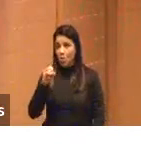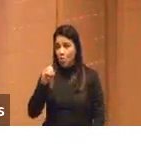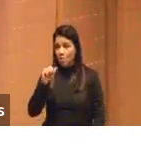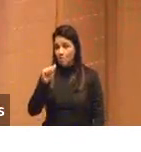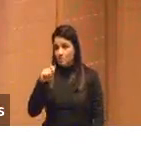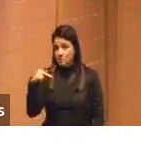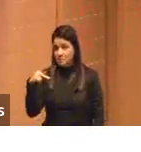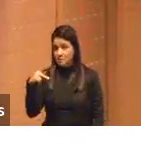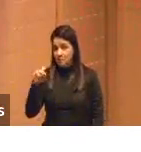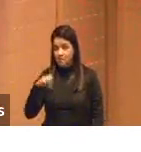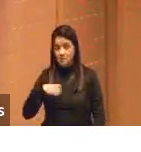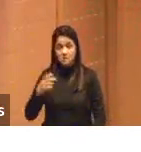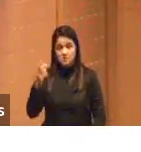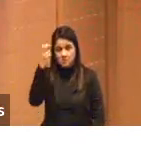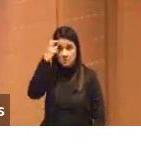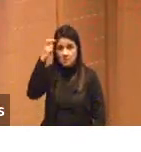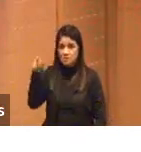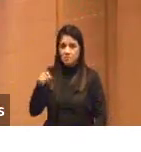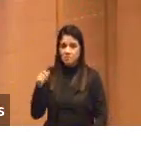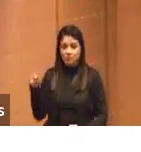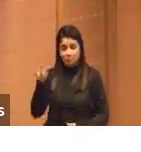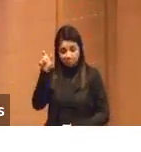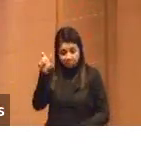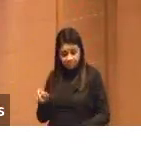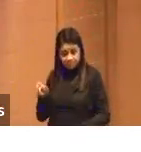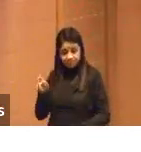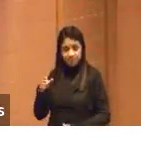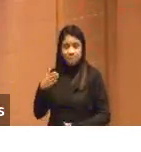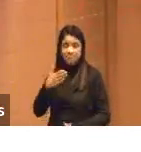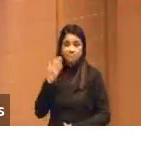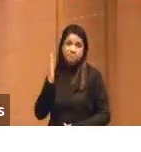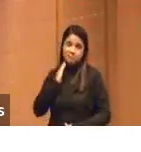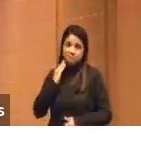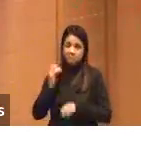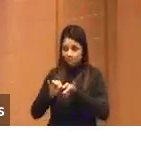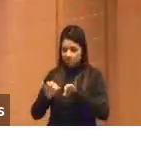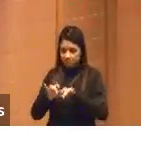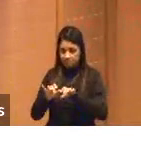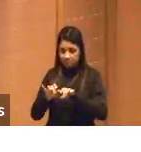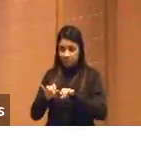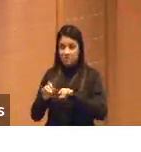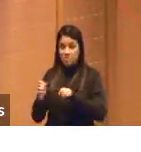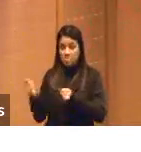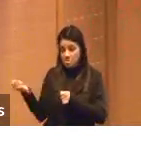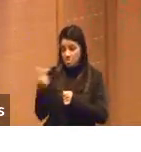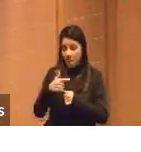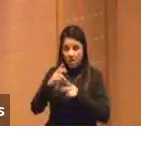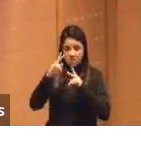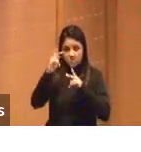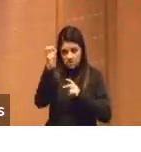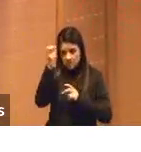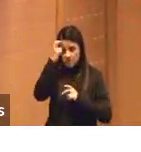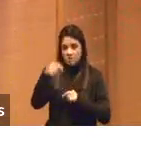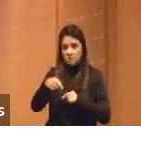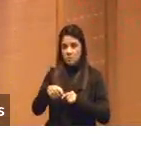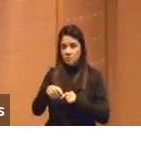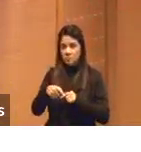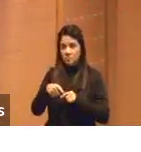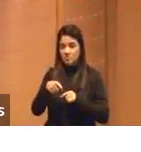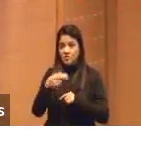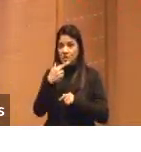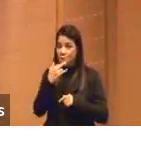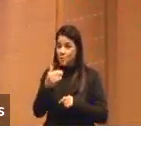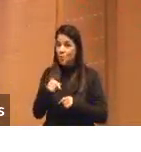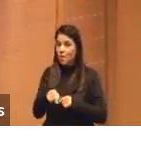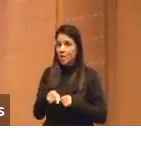inteligentes. Ele será mais do que nós. Nós nos definimos como seres de linguagem. Essa tecnologia está produzindo